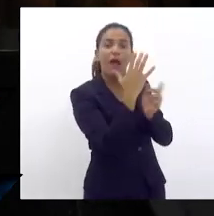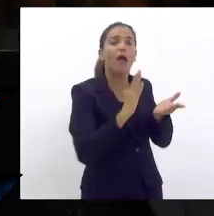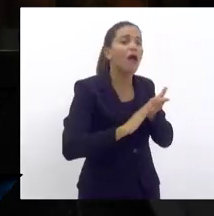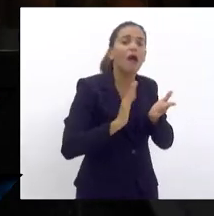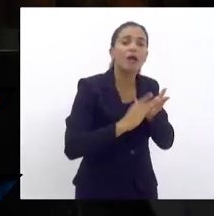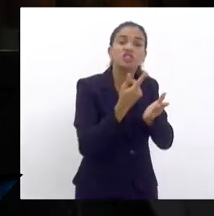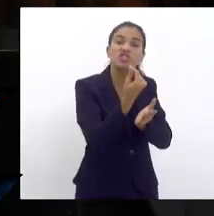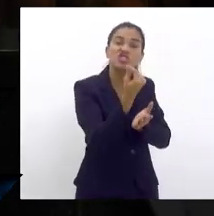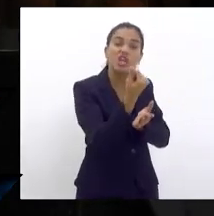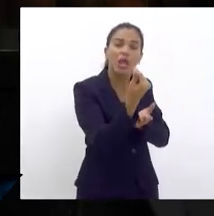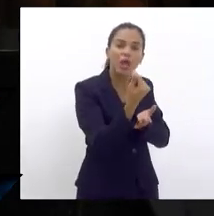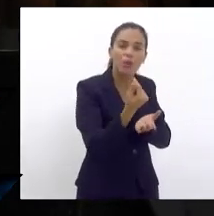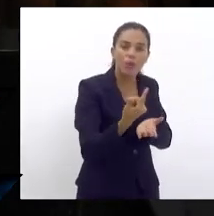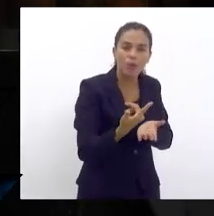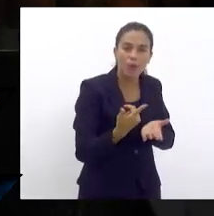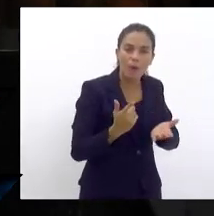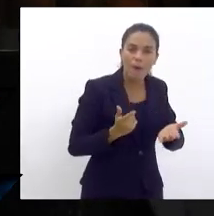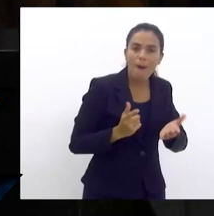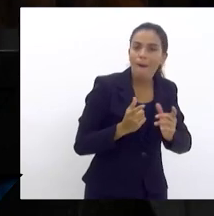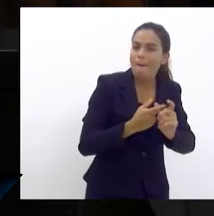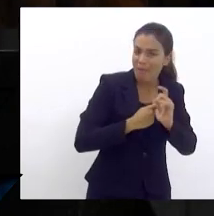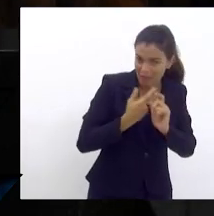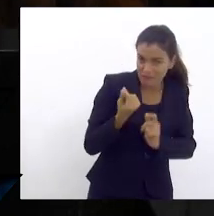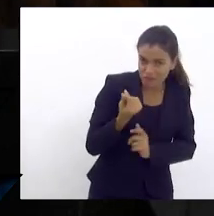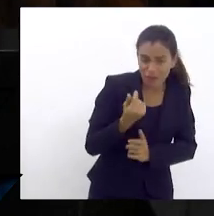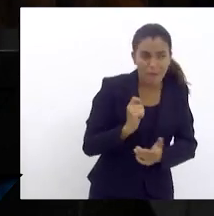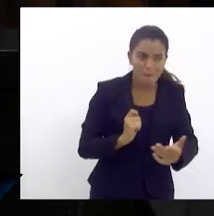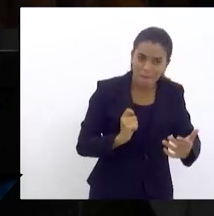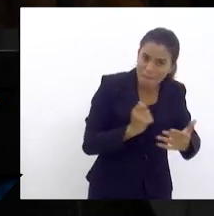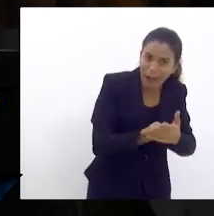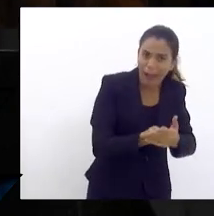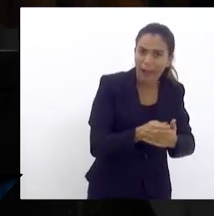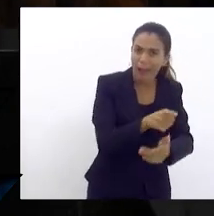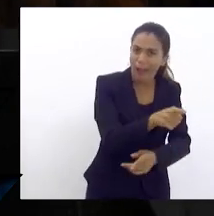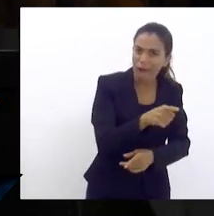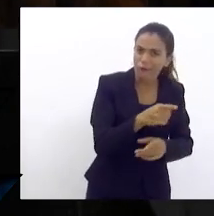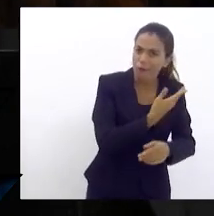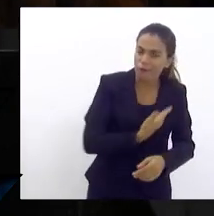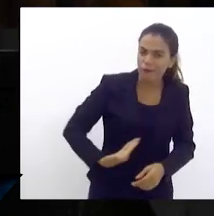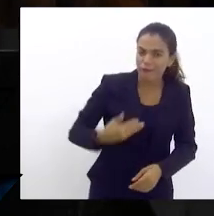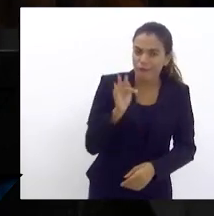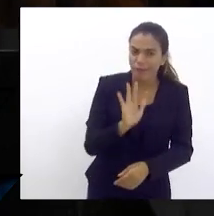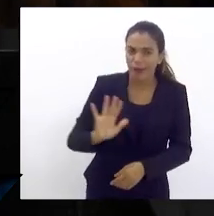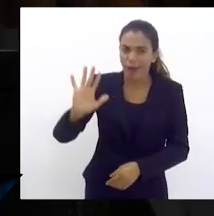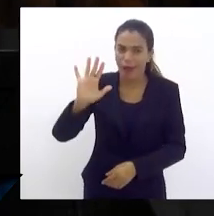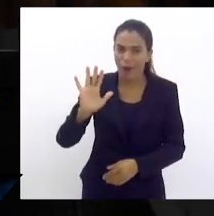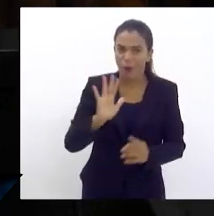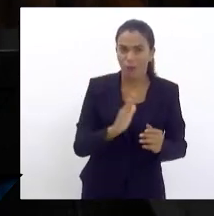dívida deste período todo de uma vez só?